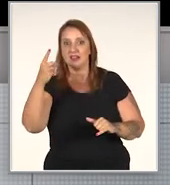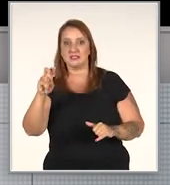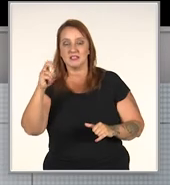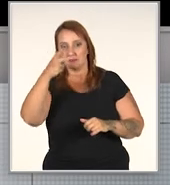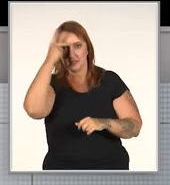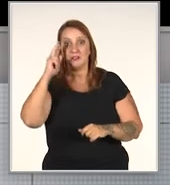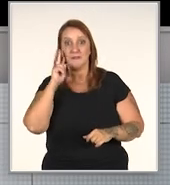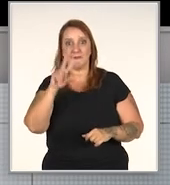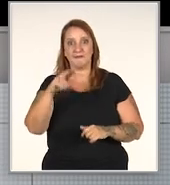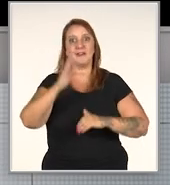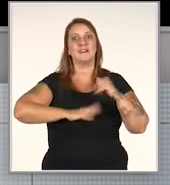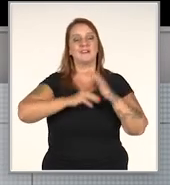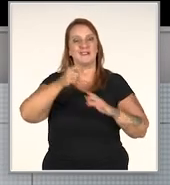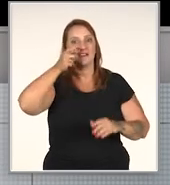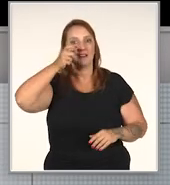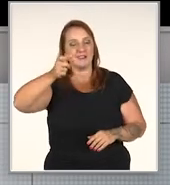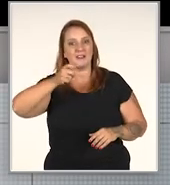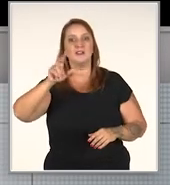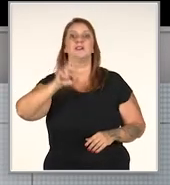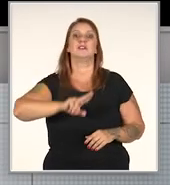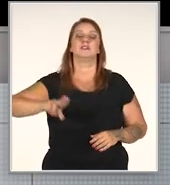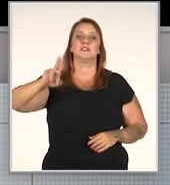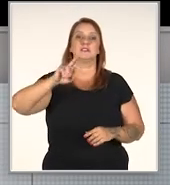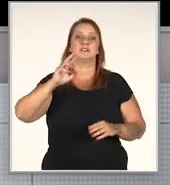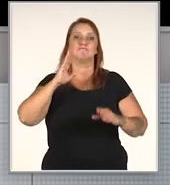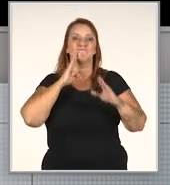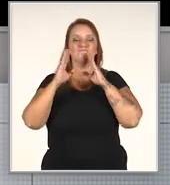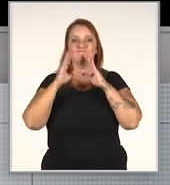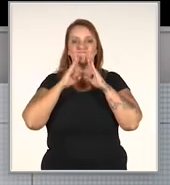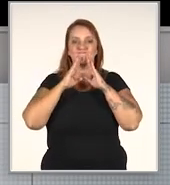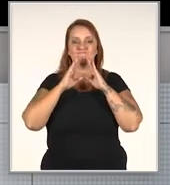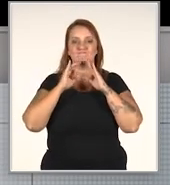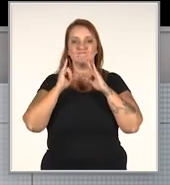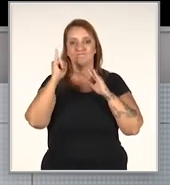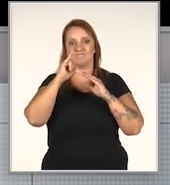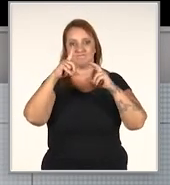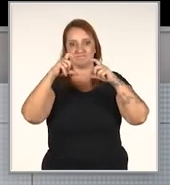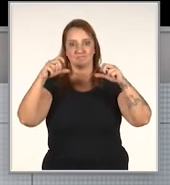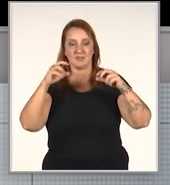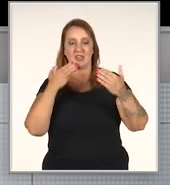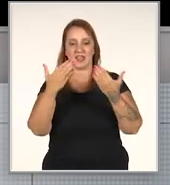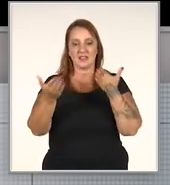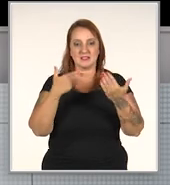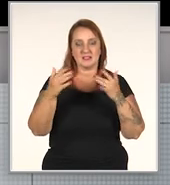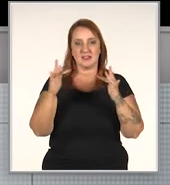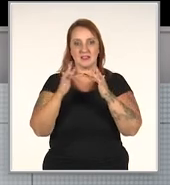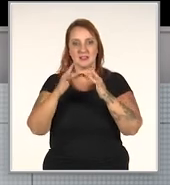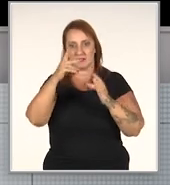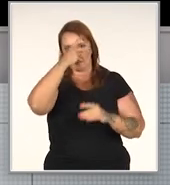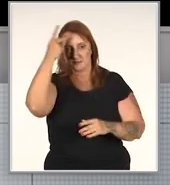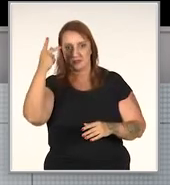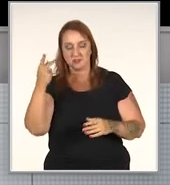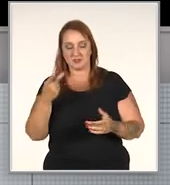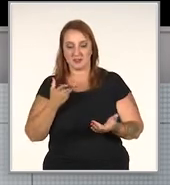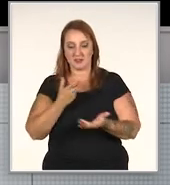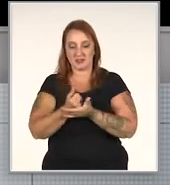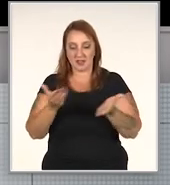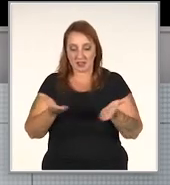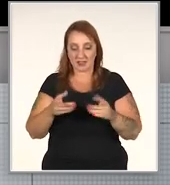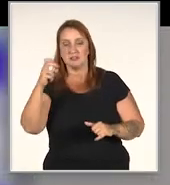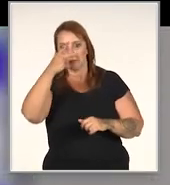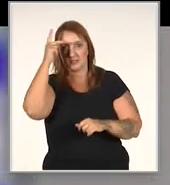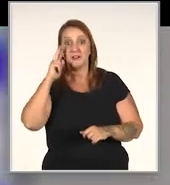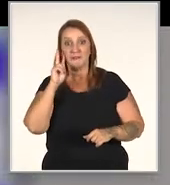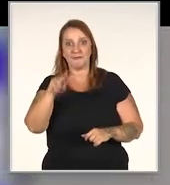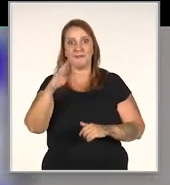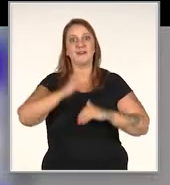pessoas. Se você dá aula, você vai contar aquilo numa sala de aula, você vai contar isso para seu par no trabalho, aquilo impressiona. Então, é um esforço muito pouco para um benefício muito